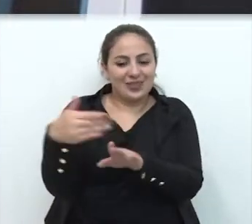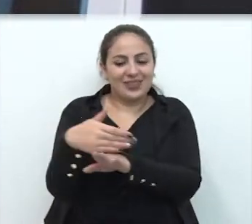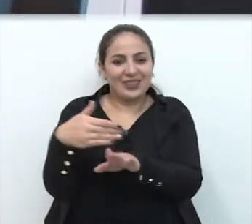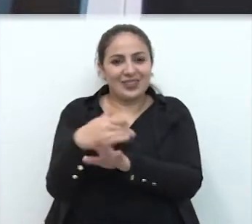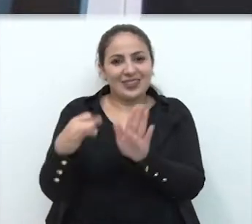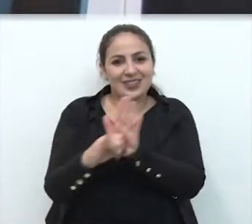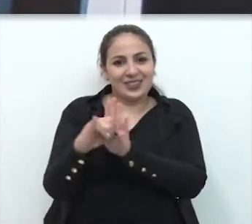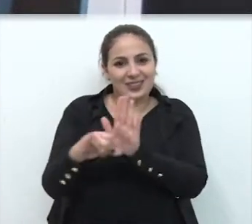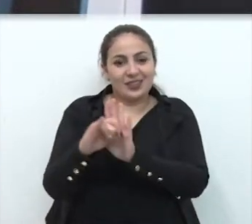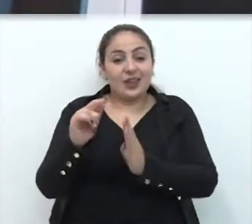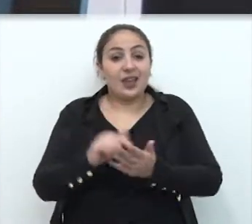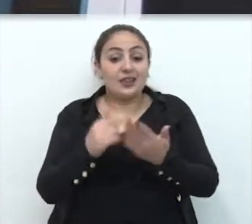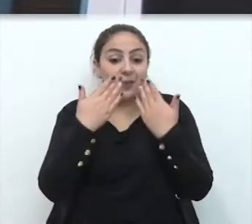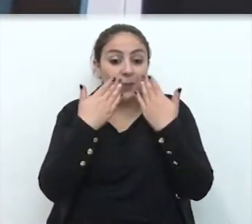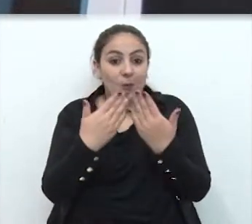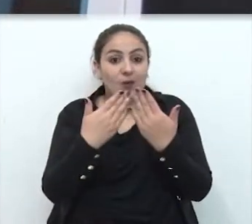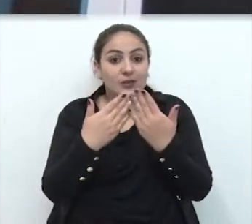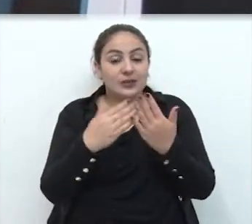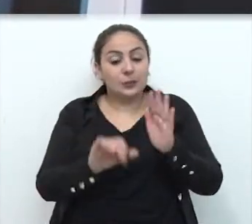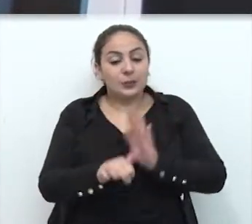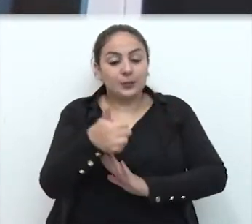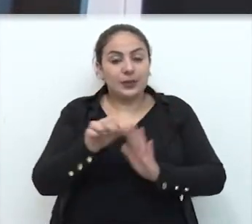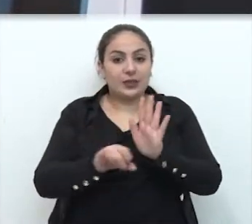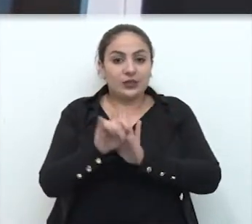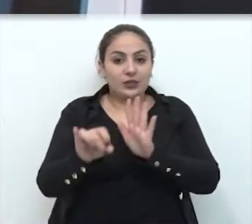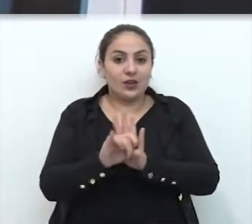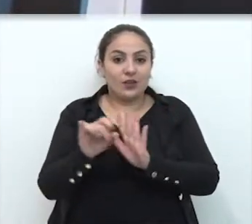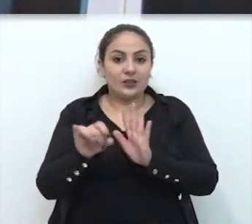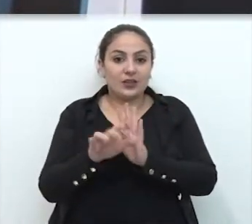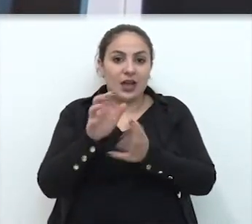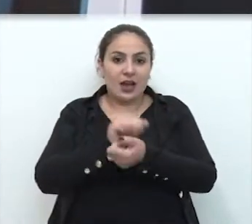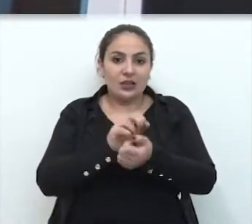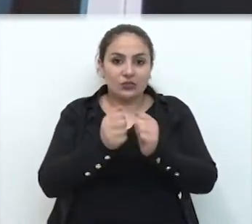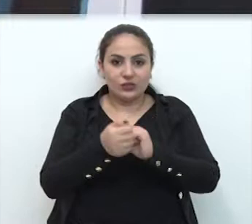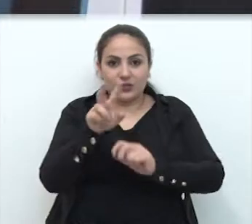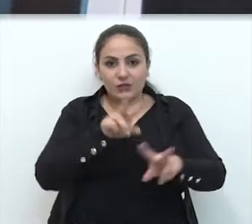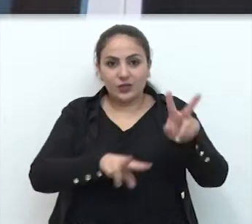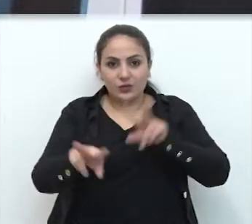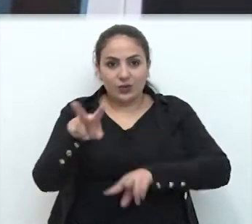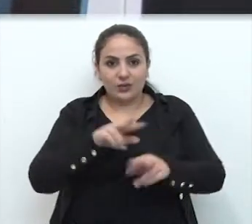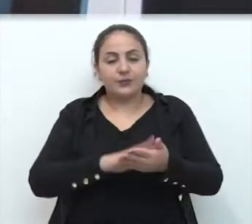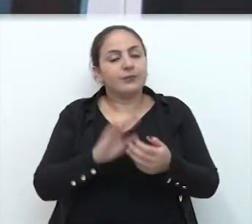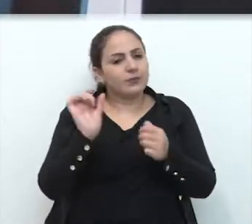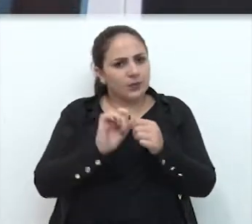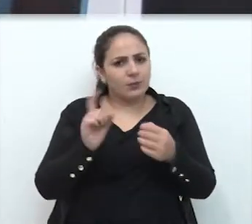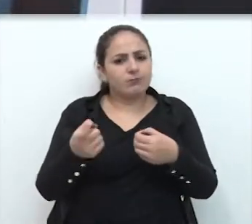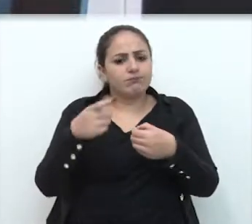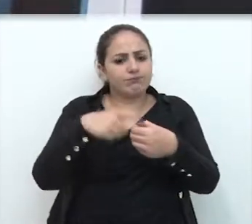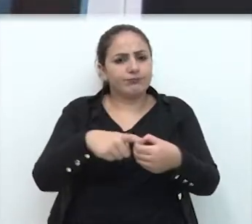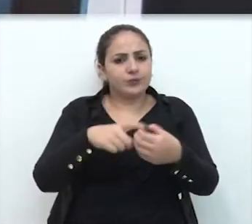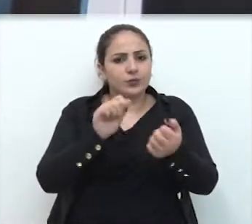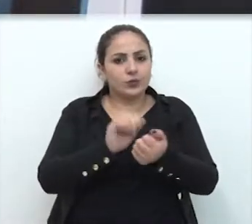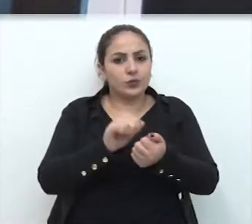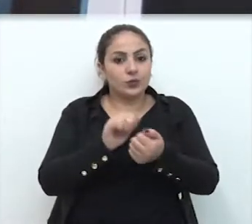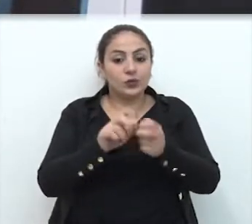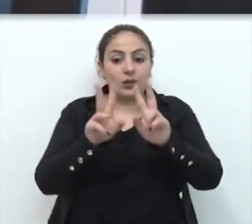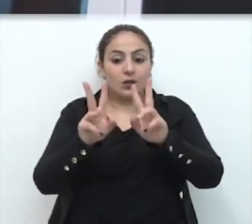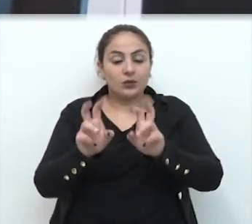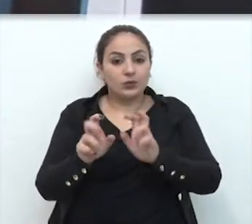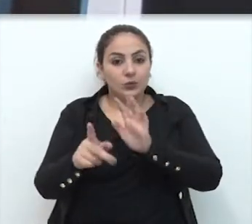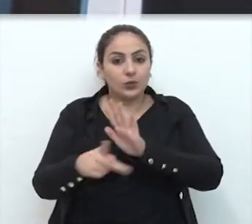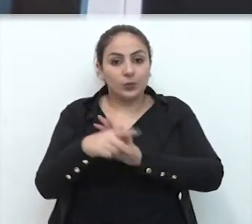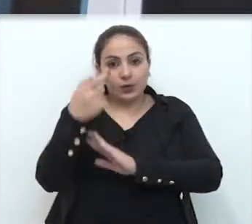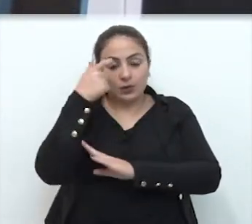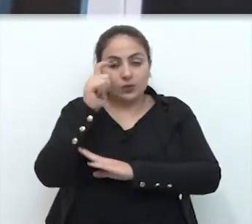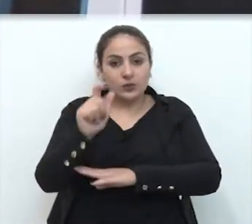entrar no edital. Então, essa exposição faz parte do primeiro edital de artes visuais. E aí, eles fizeram realmente uma parceria e com o